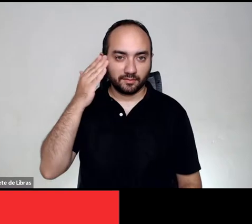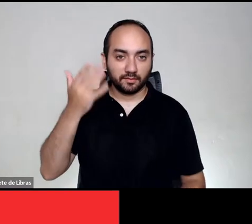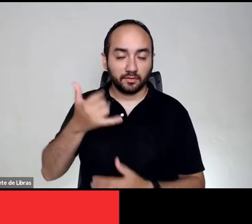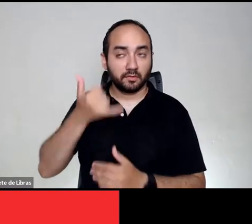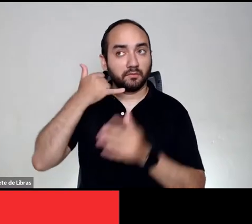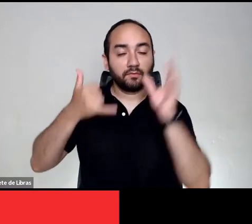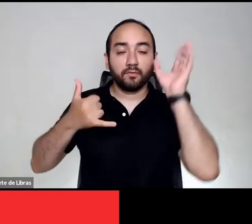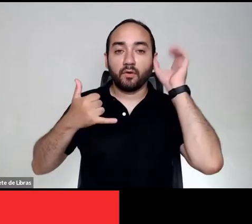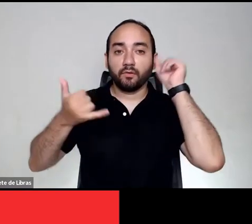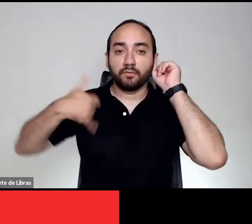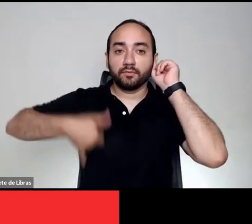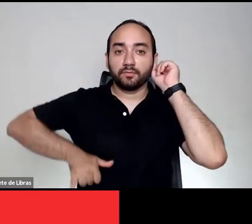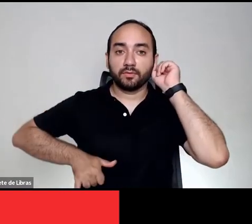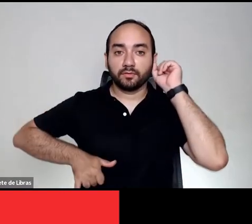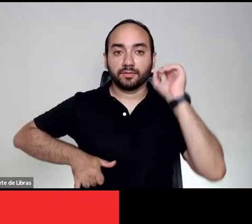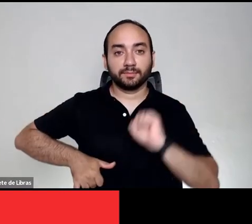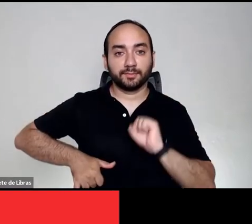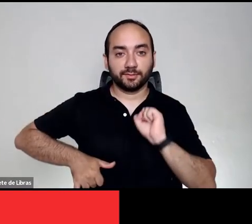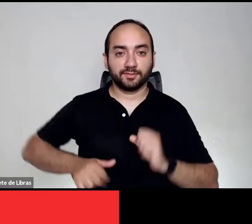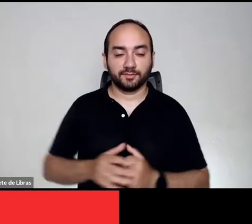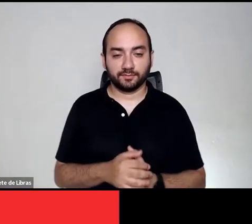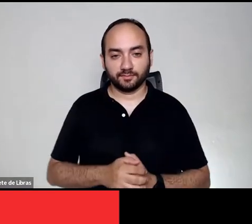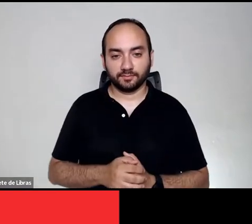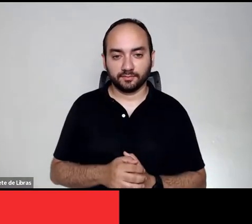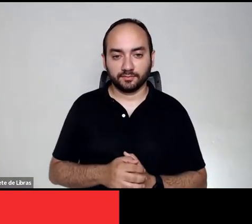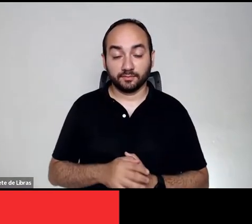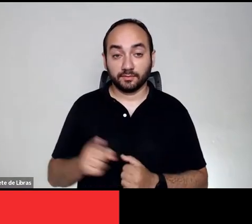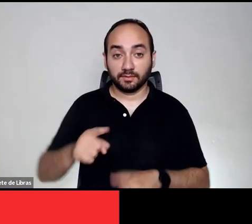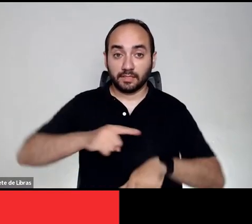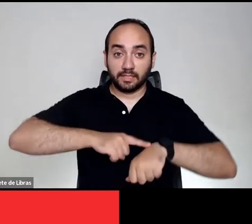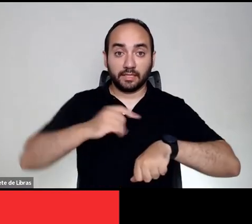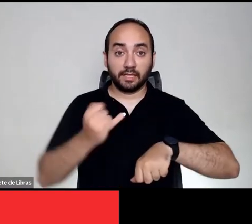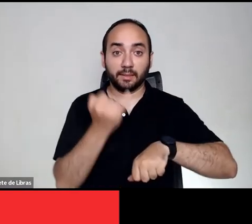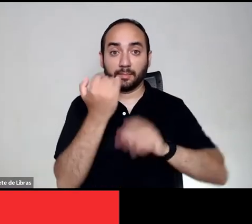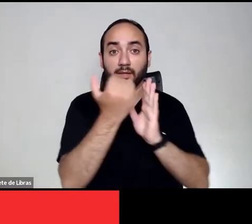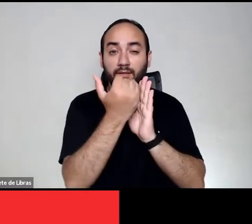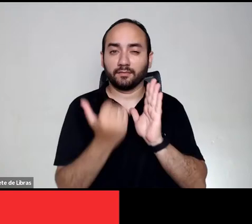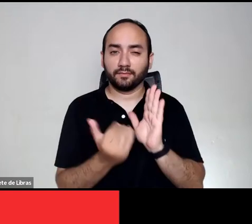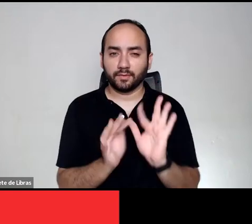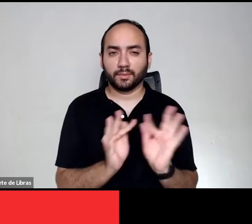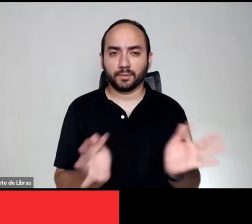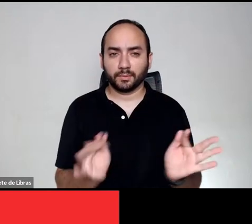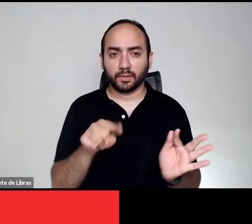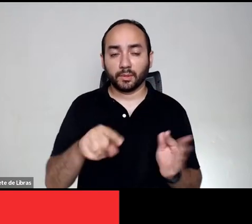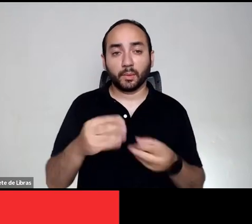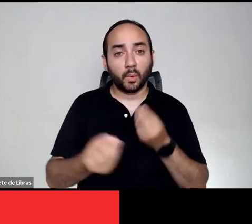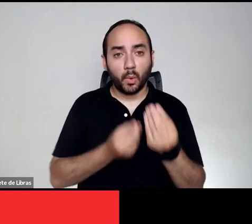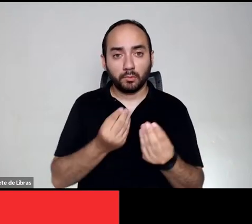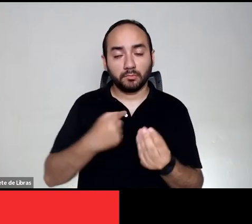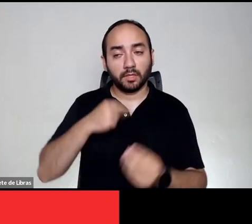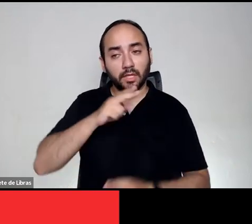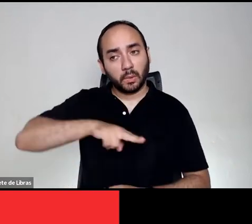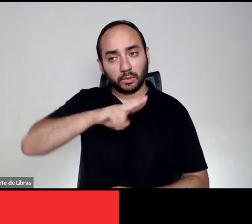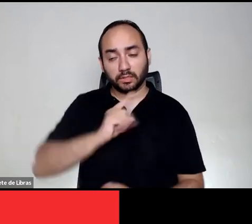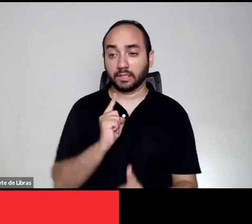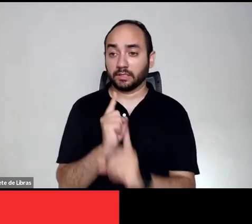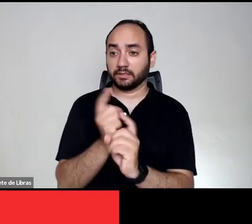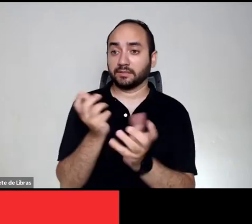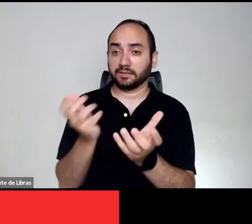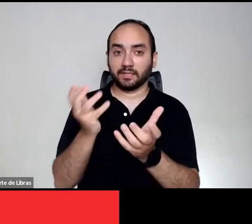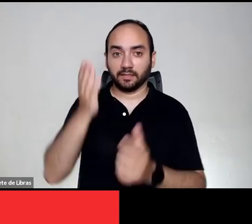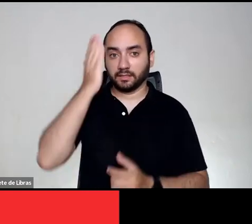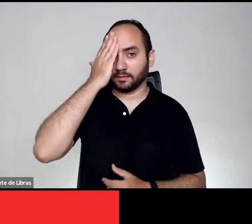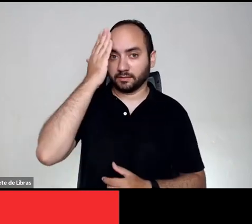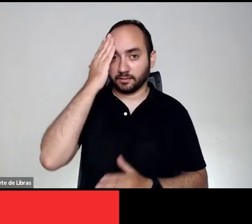Mas o que eu quero dizer é que o tempo menos importante pode ser usado para ver aquilo que eu quero descobrir. O tempo